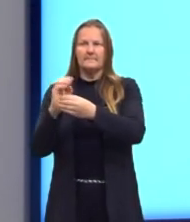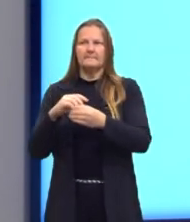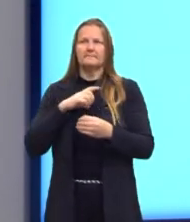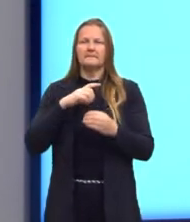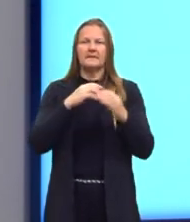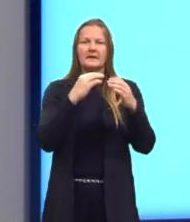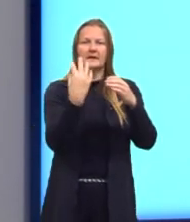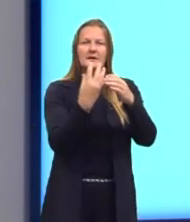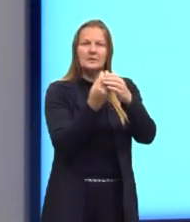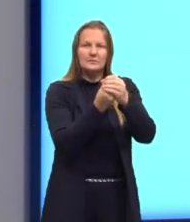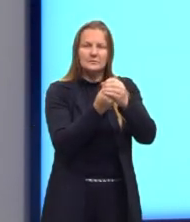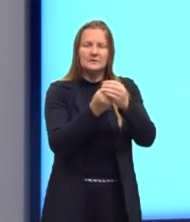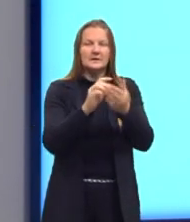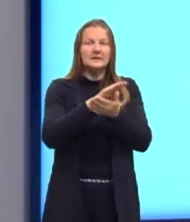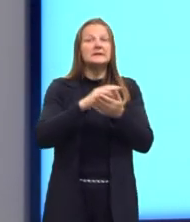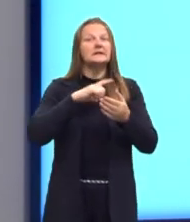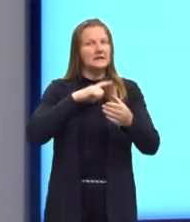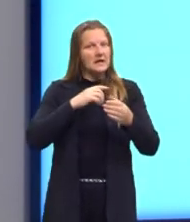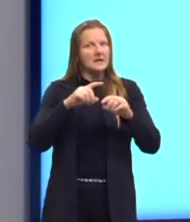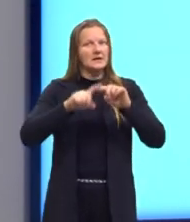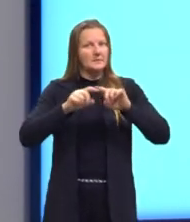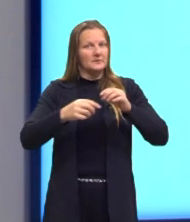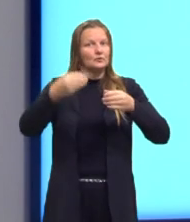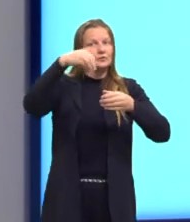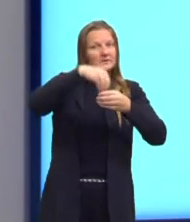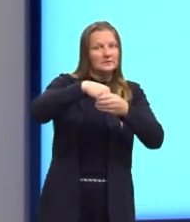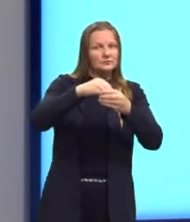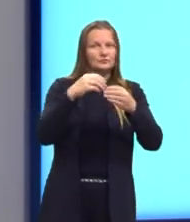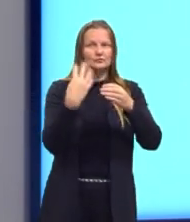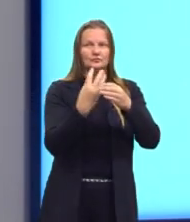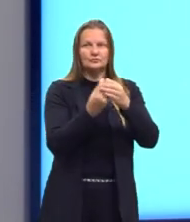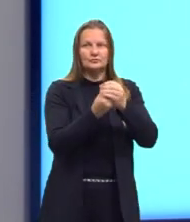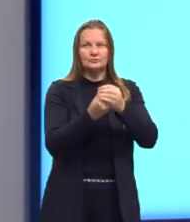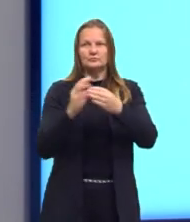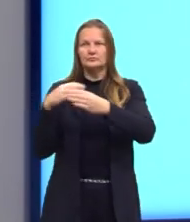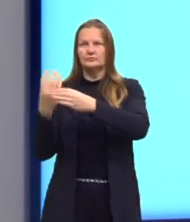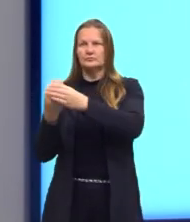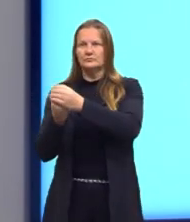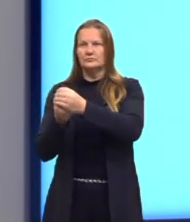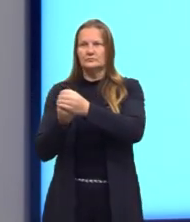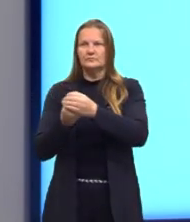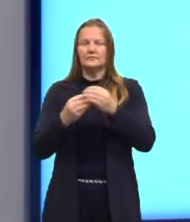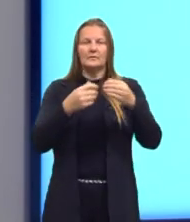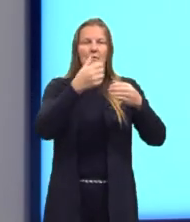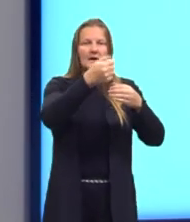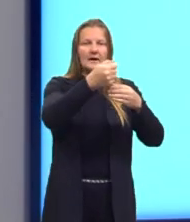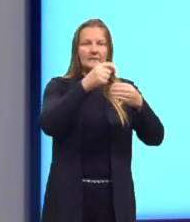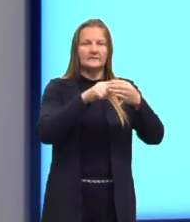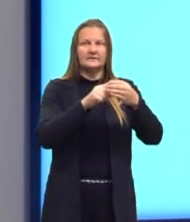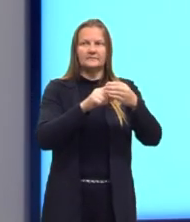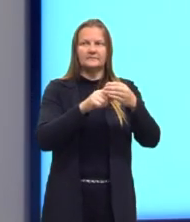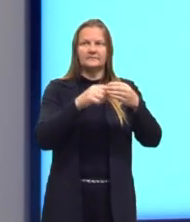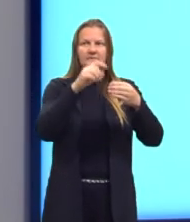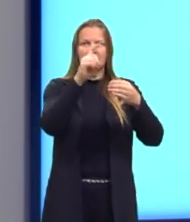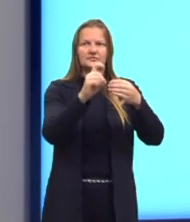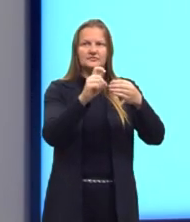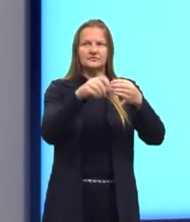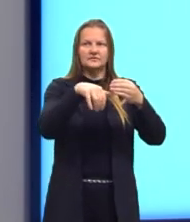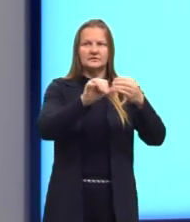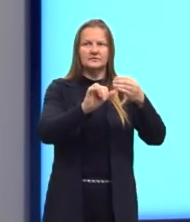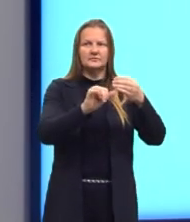são conjuntos não vazios, né? Eles possuem elementos. Aqui nós temos no conjunto A os elementos x,